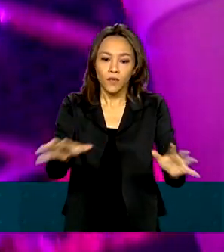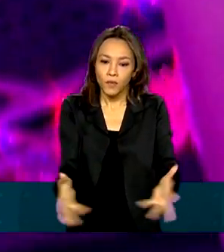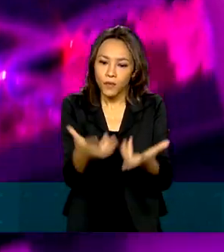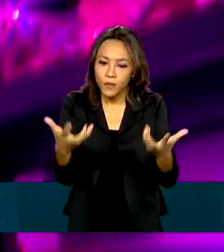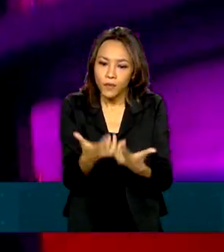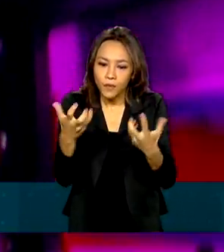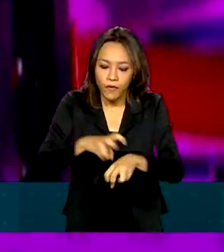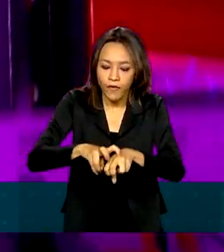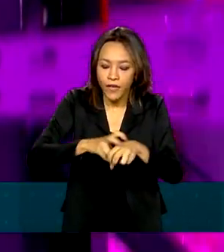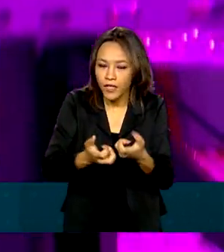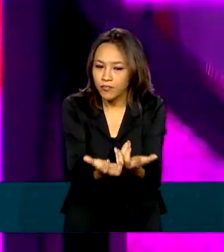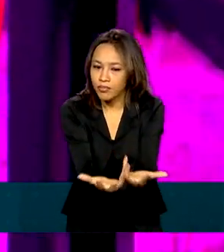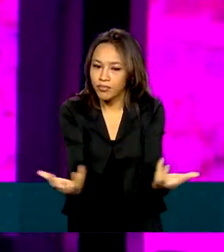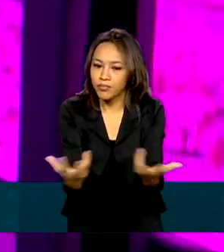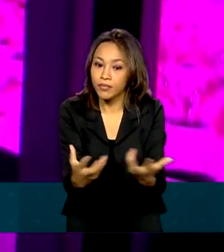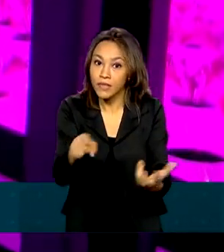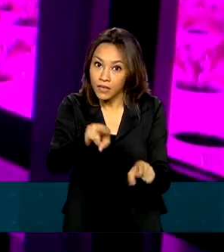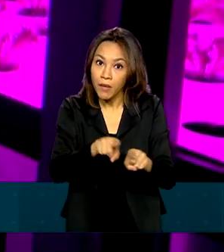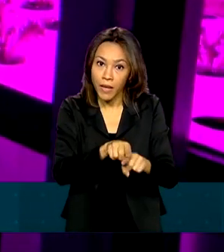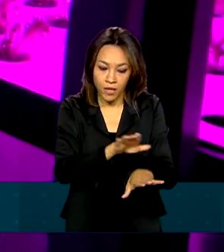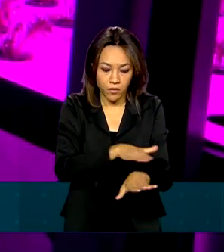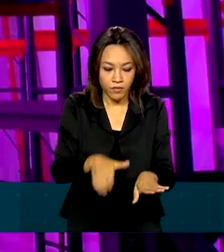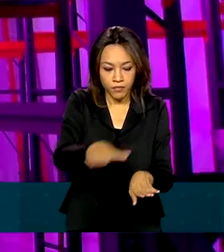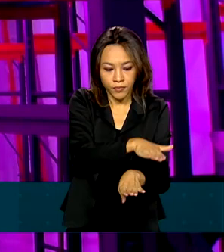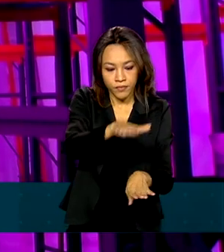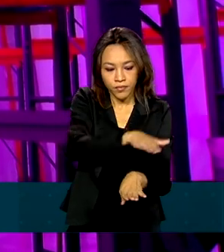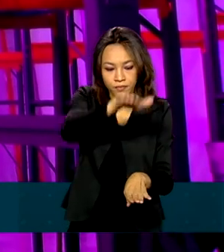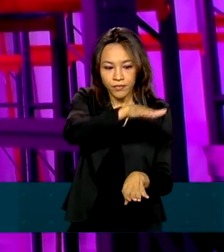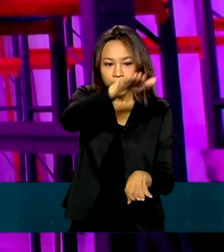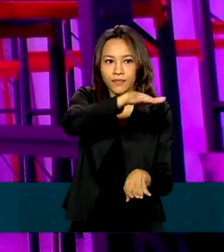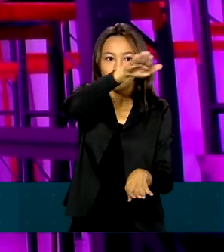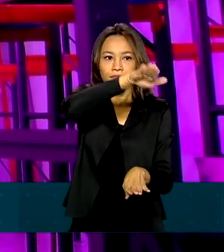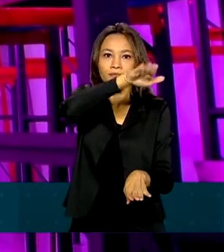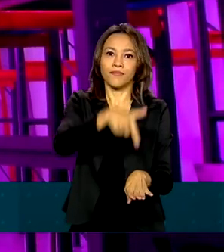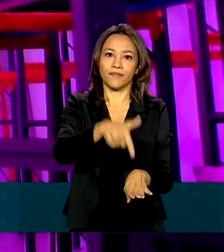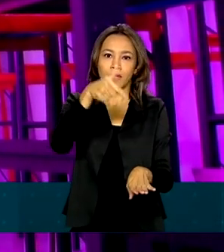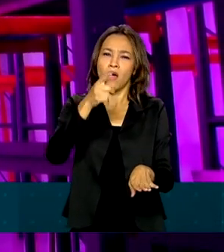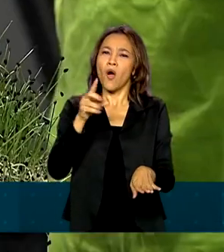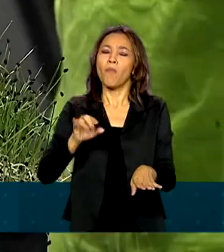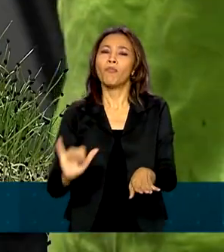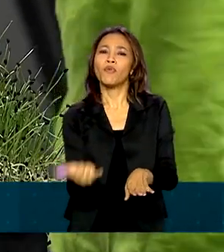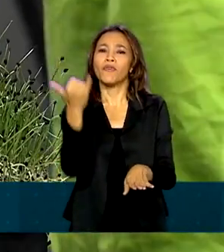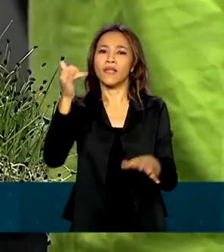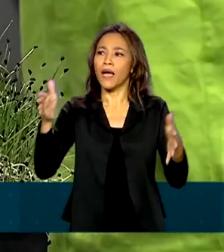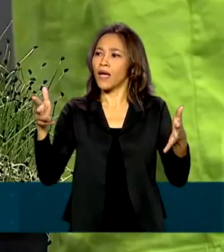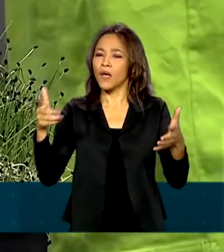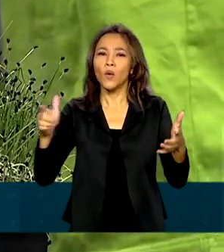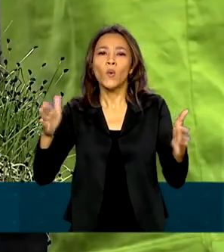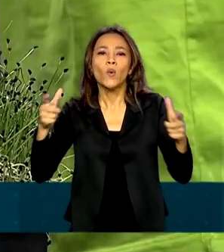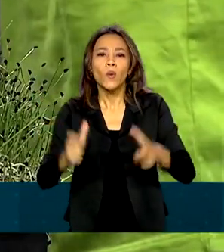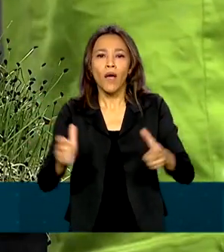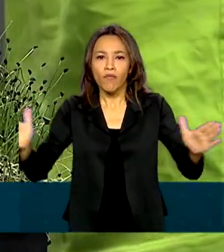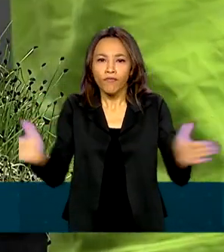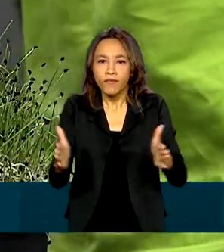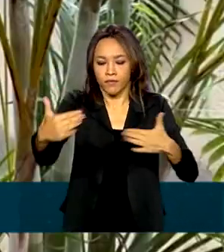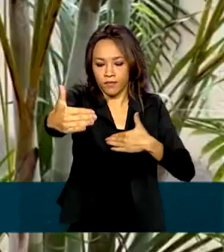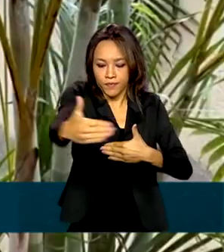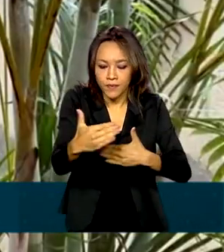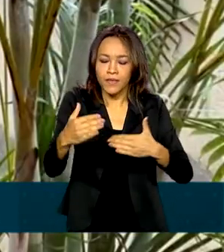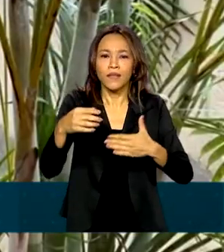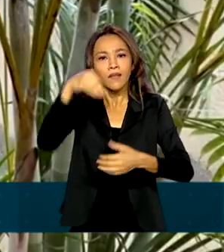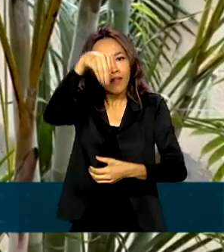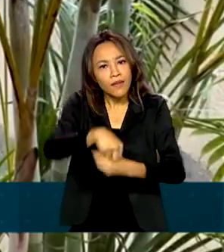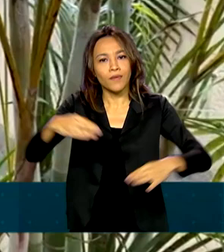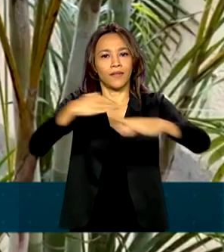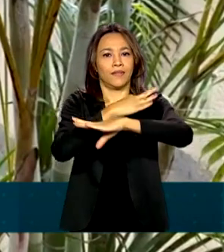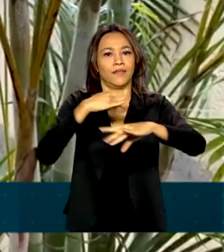em fazendas verticais. A ideia é aproveitar ambientes fechados e pequenos espaços urbanos. Uma